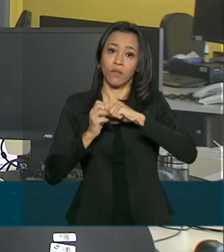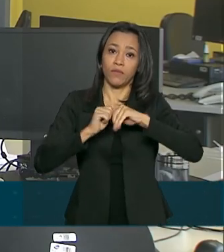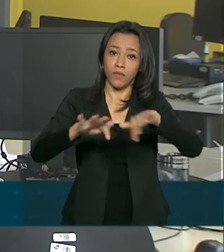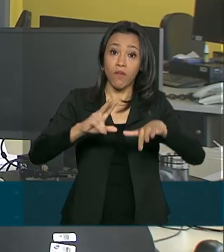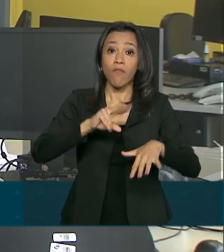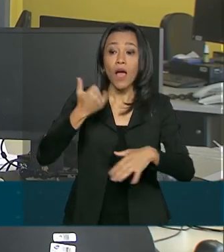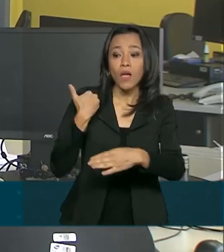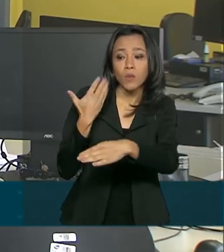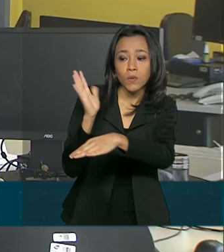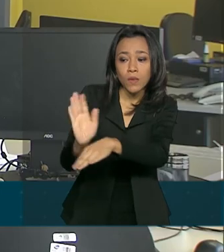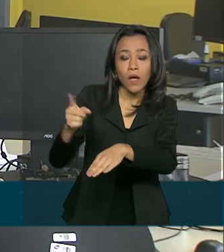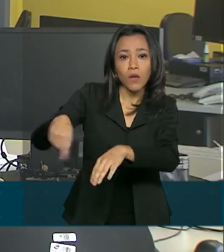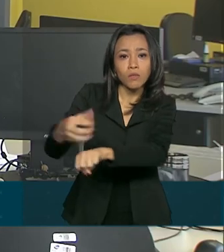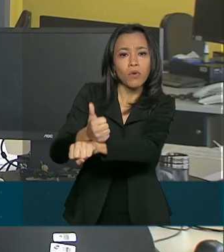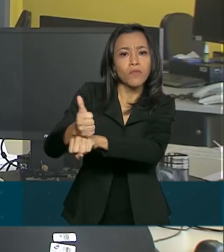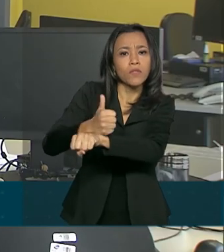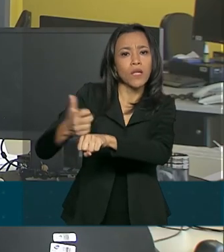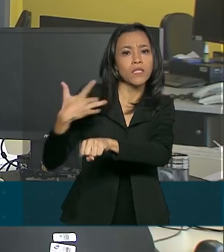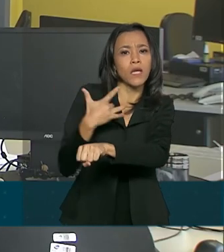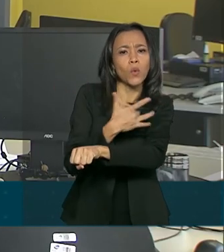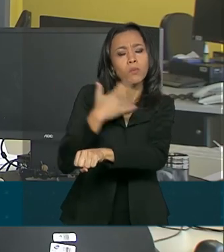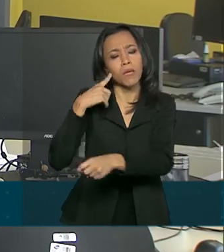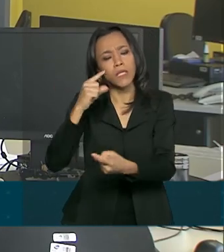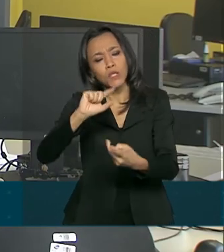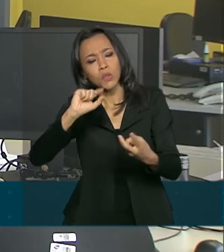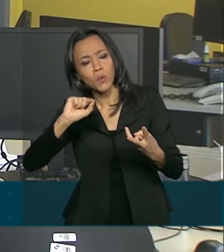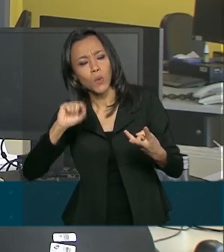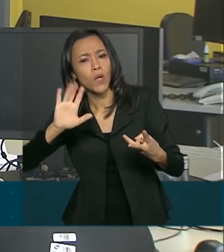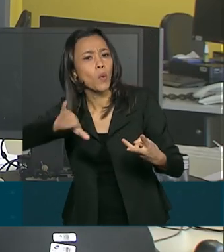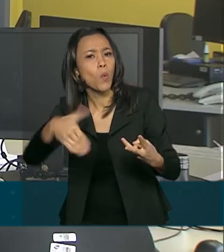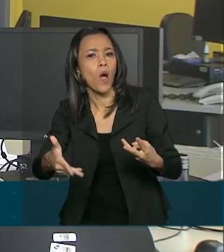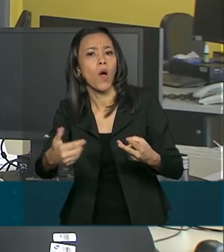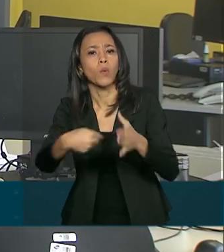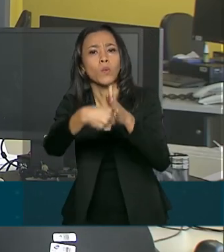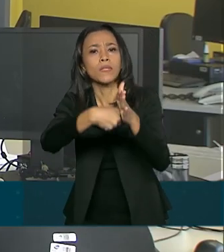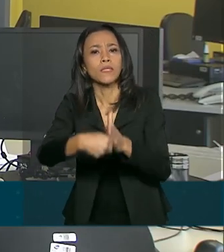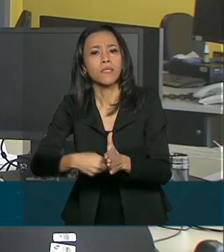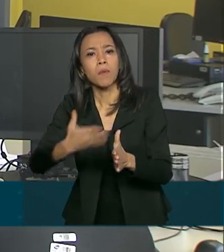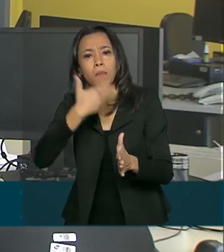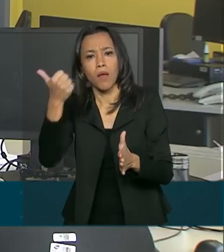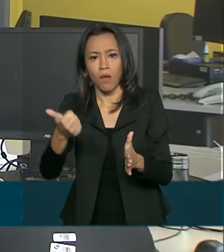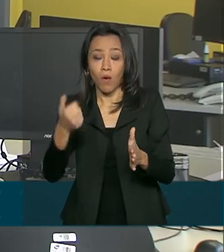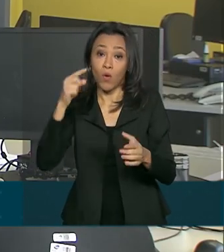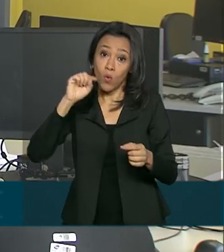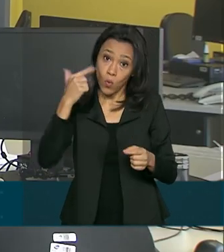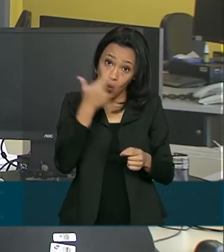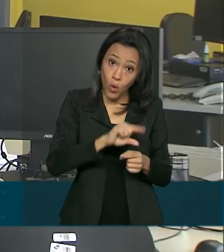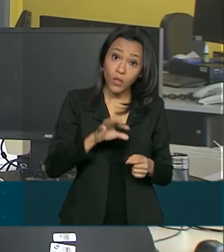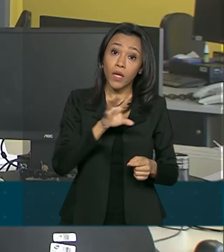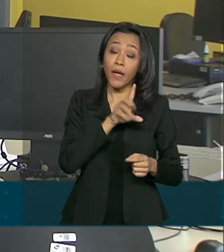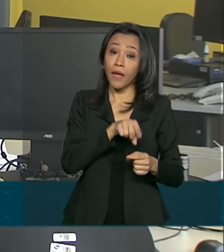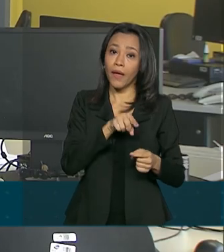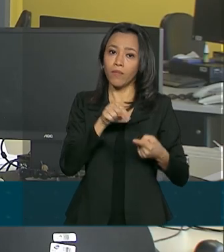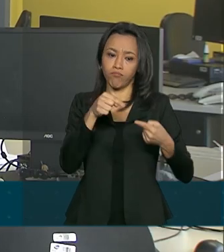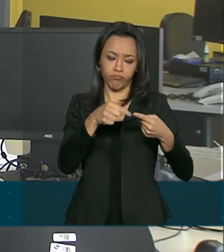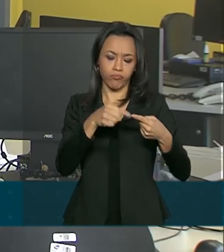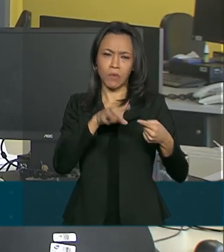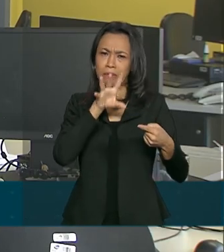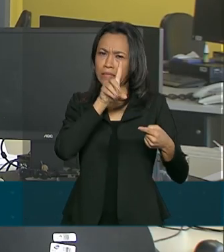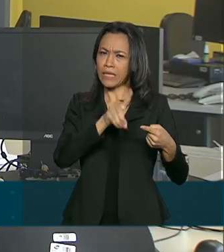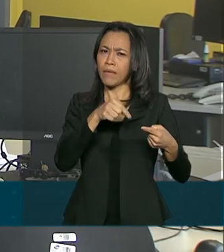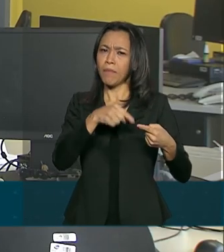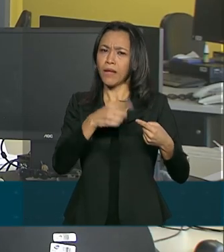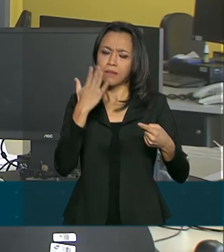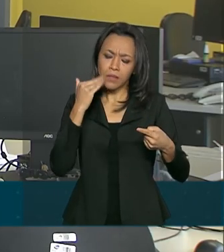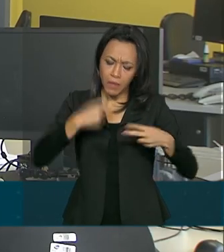saúde a escolherem os tratamentos mais adequados com mais rapidez. Um deles é o Dímero D, que diagnostica casos de